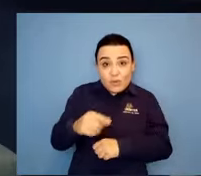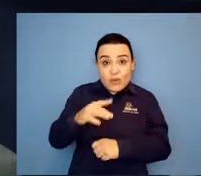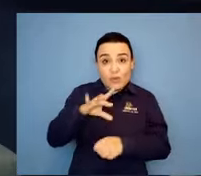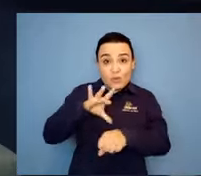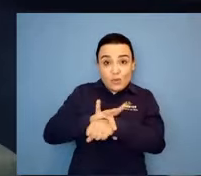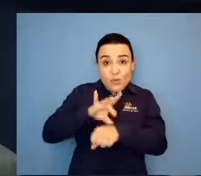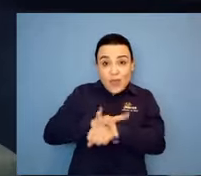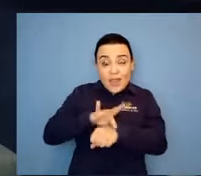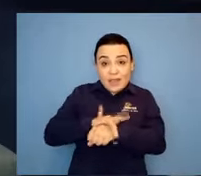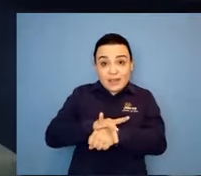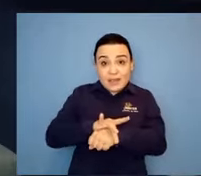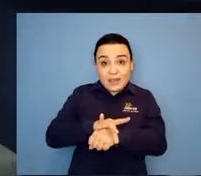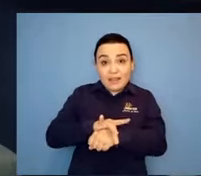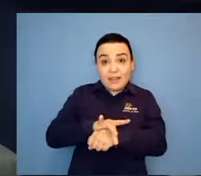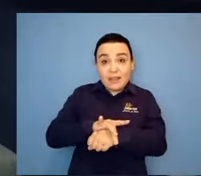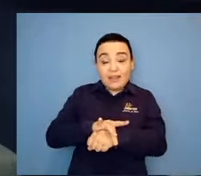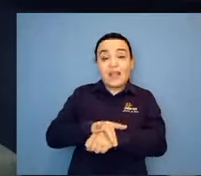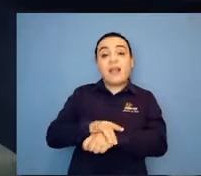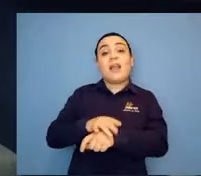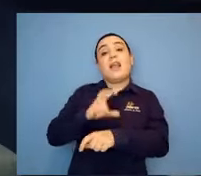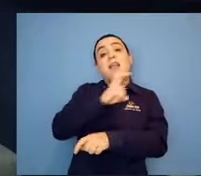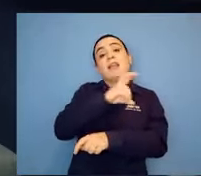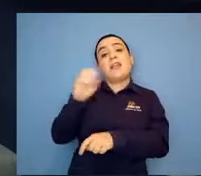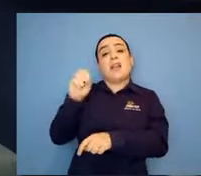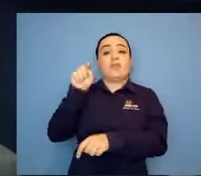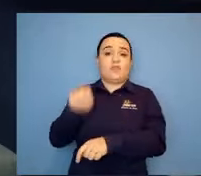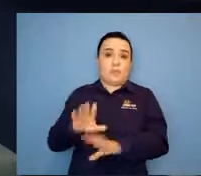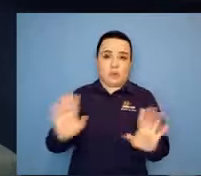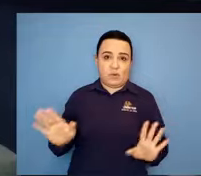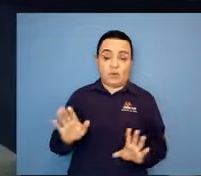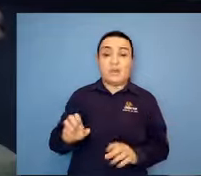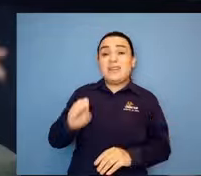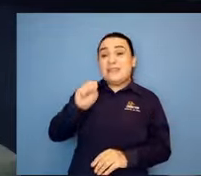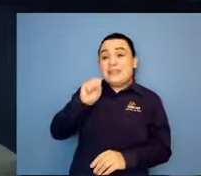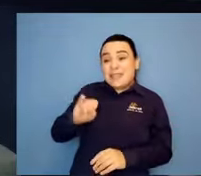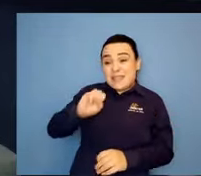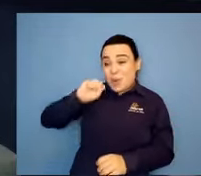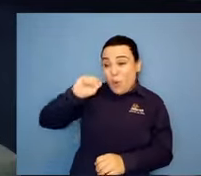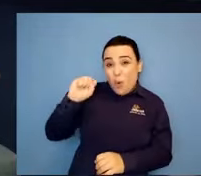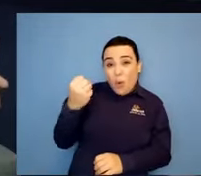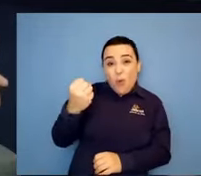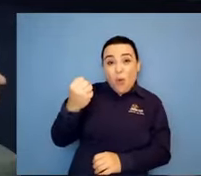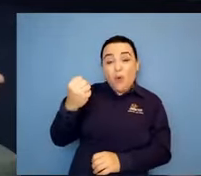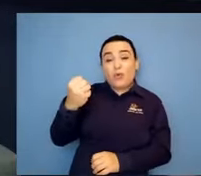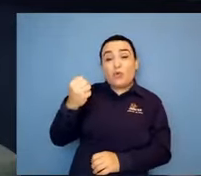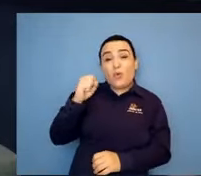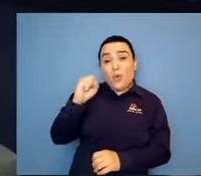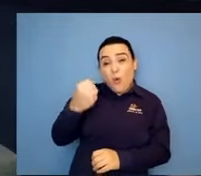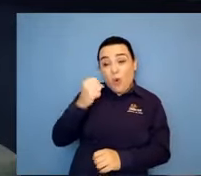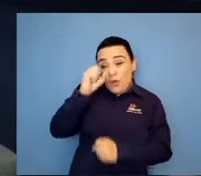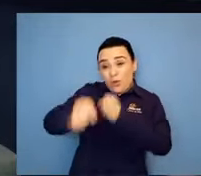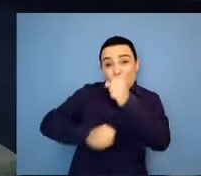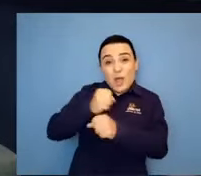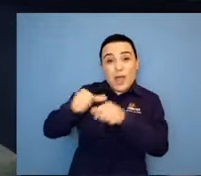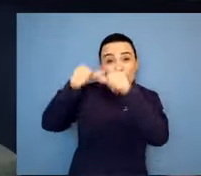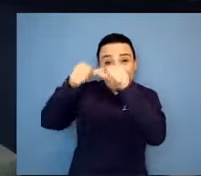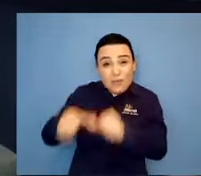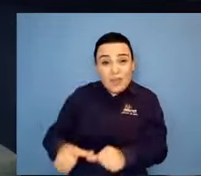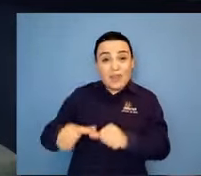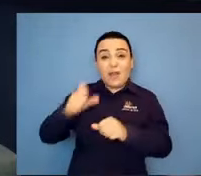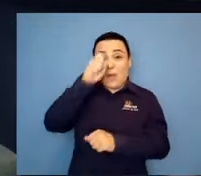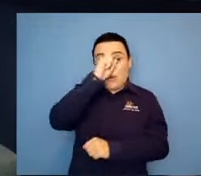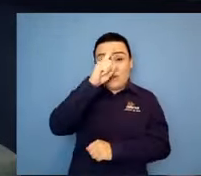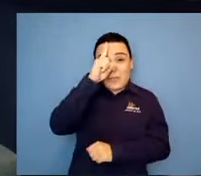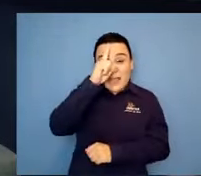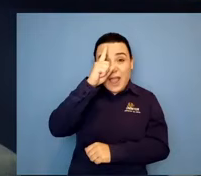diagnóstico tardio, acamado, durante oito anos, dependendo de profissionais e equipamentos, né? Sim. O Gabriel viveu anos